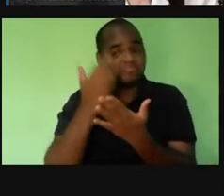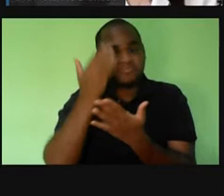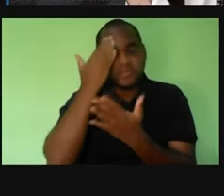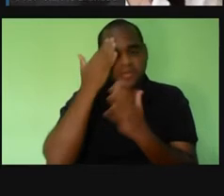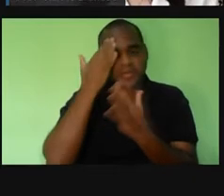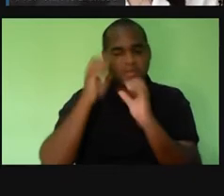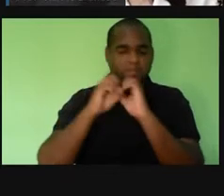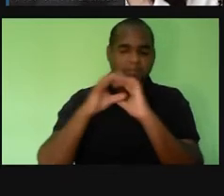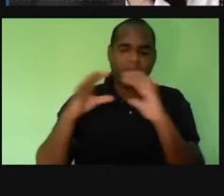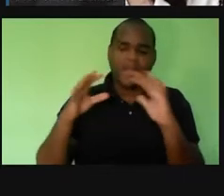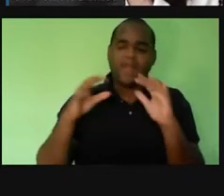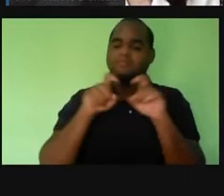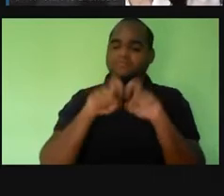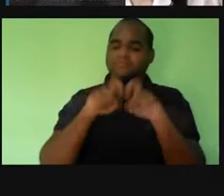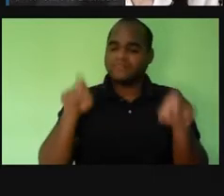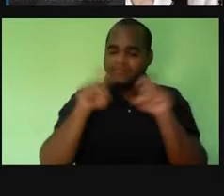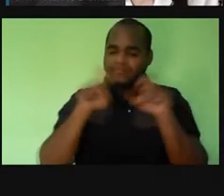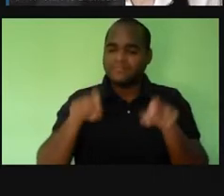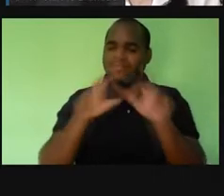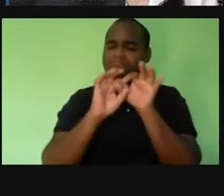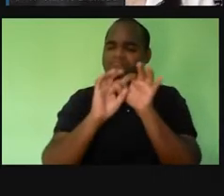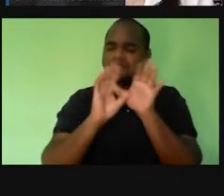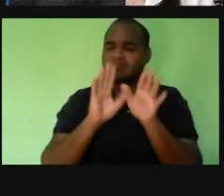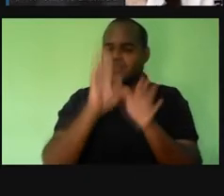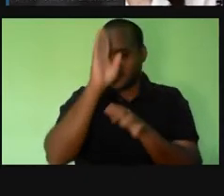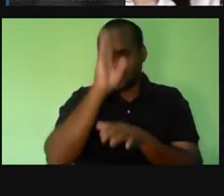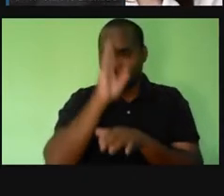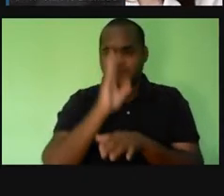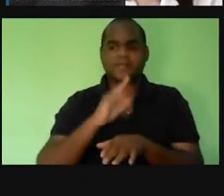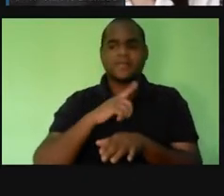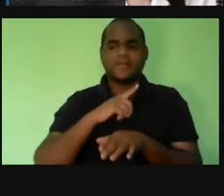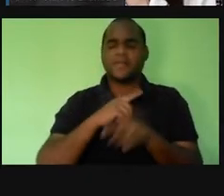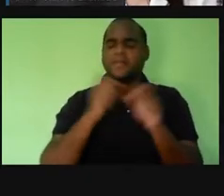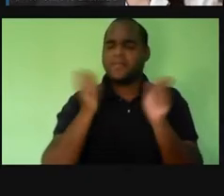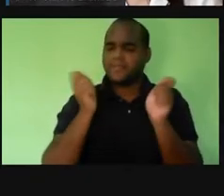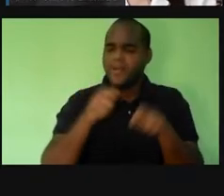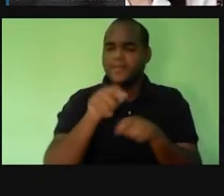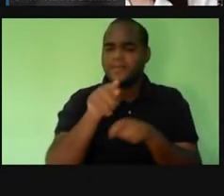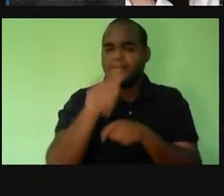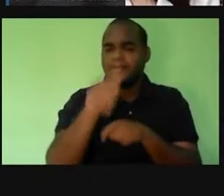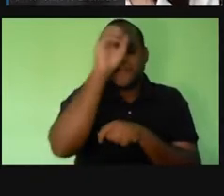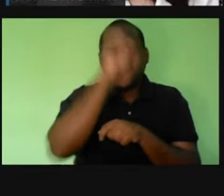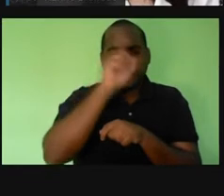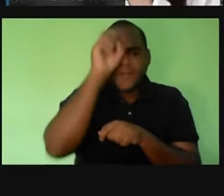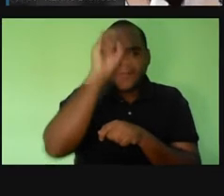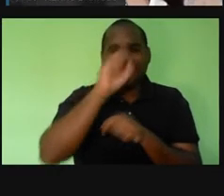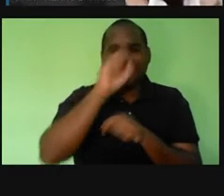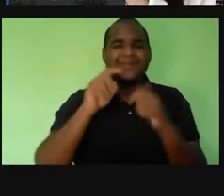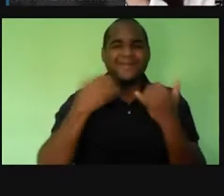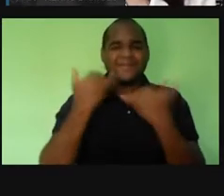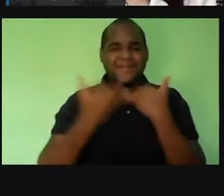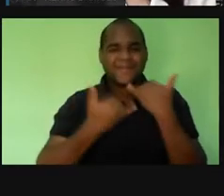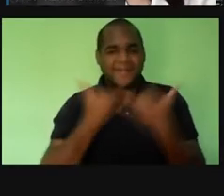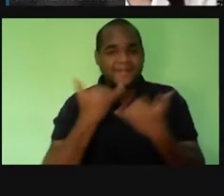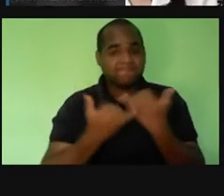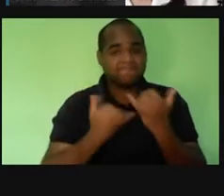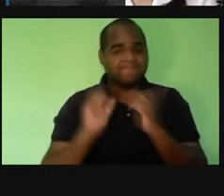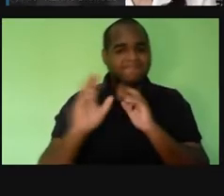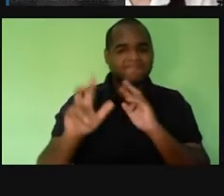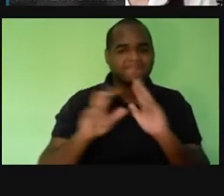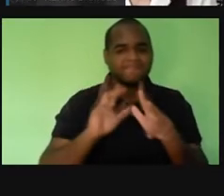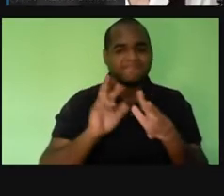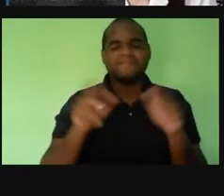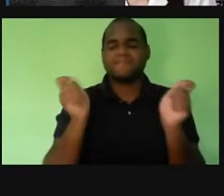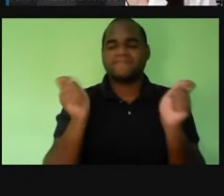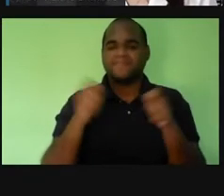aí online, gratuitas, para nós que a gente pode estudar, aprender, só que de uma forma divertida, de uma forma diferente, tá bom?